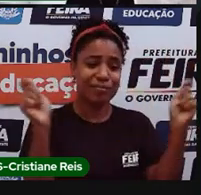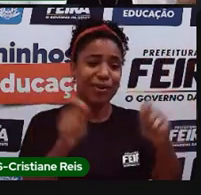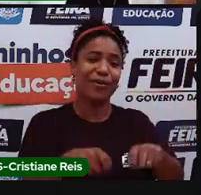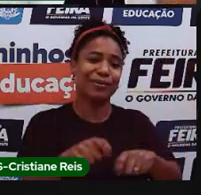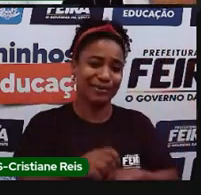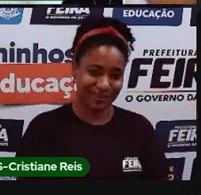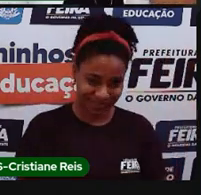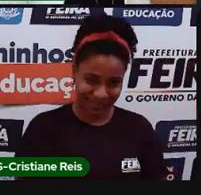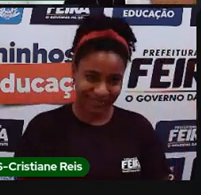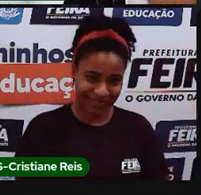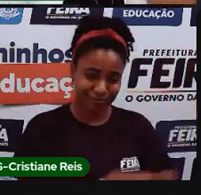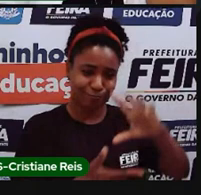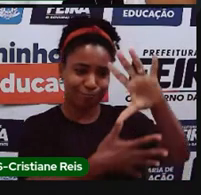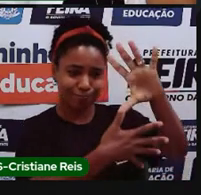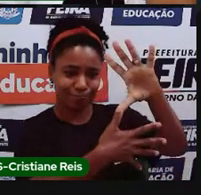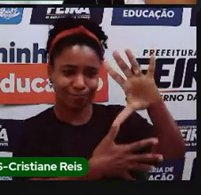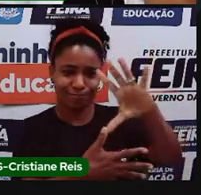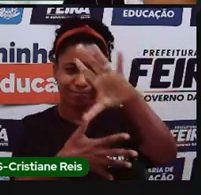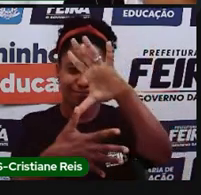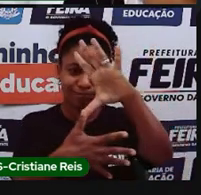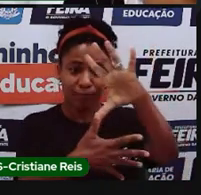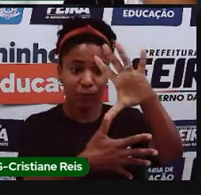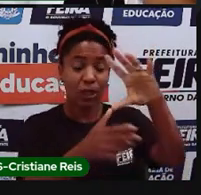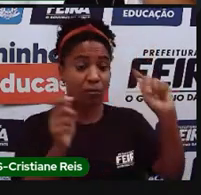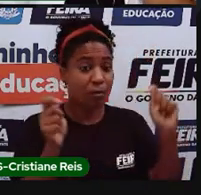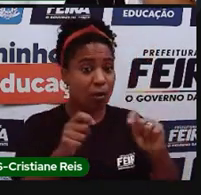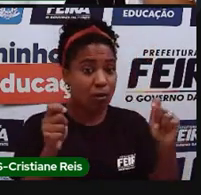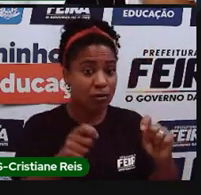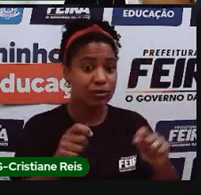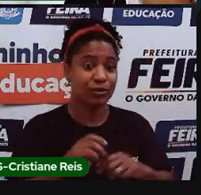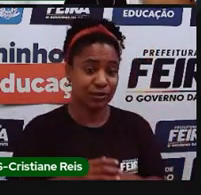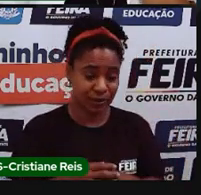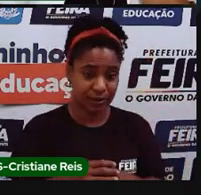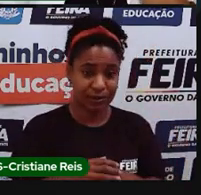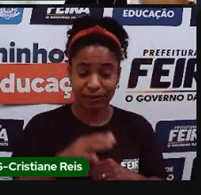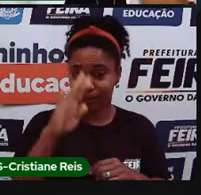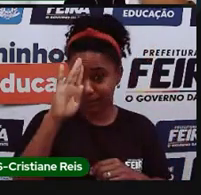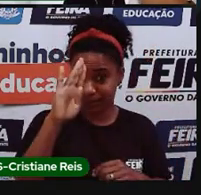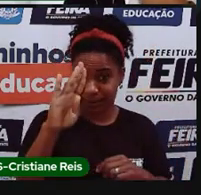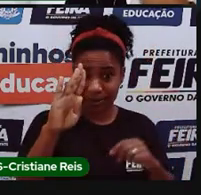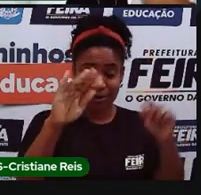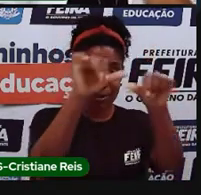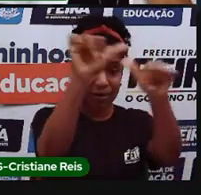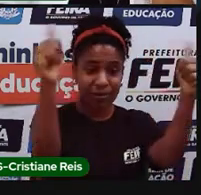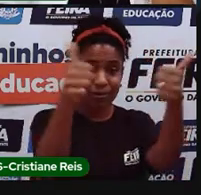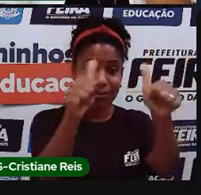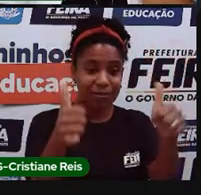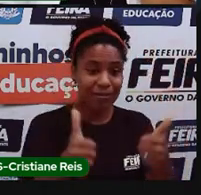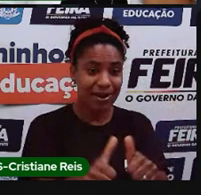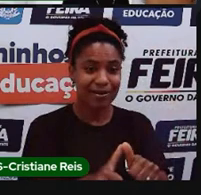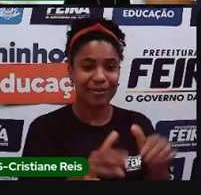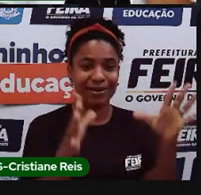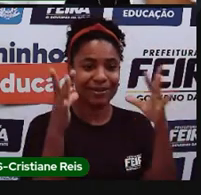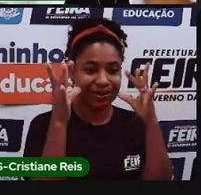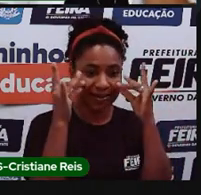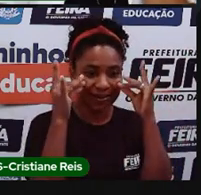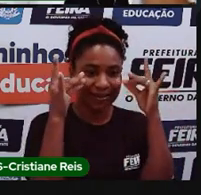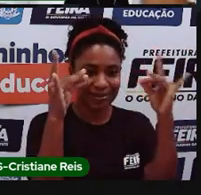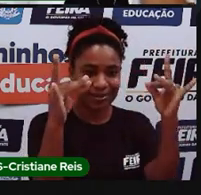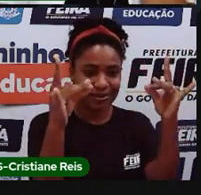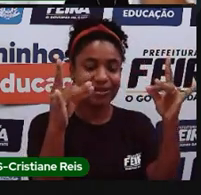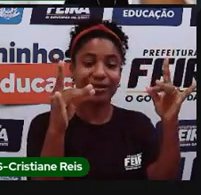são físicos, o primeiro tipo de mapa são os mapas físicos, eu separei aqui alguns para a gente, que é o mapa